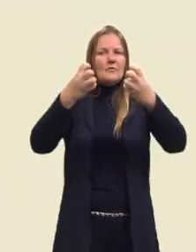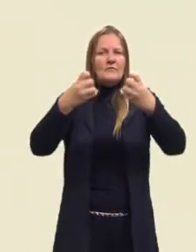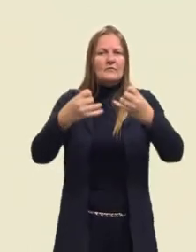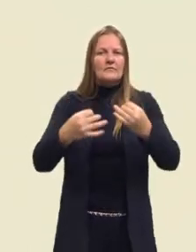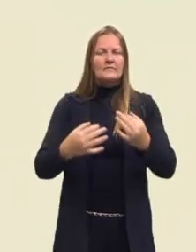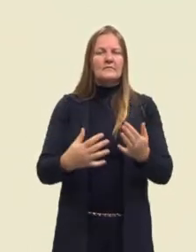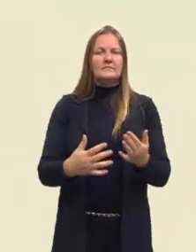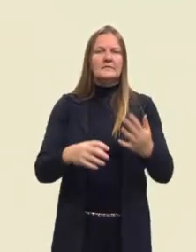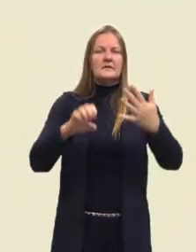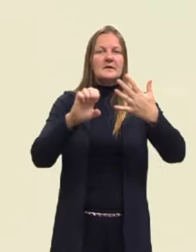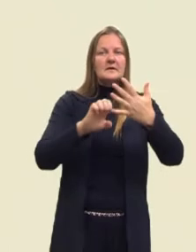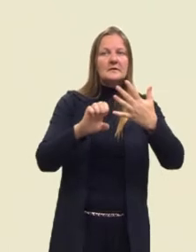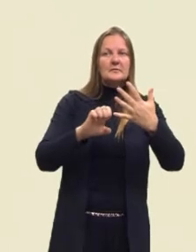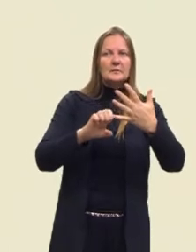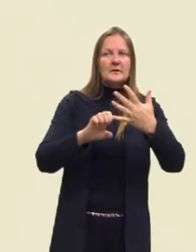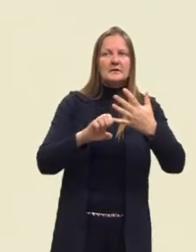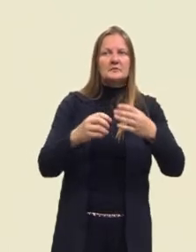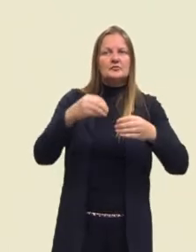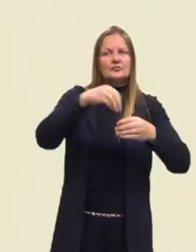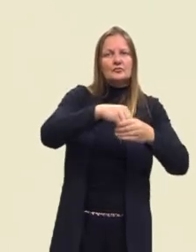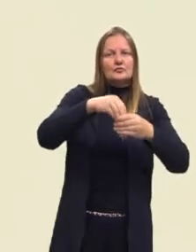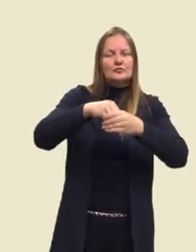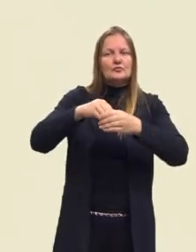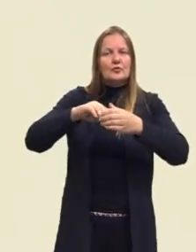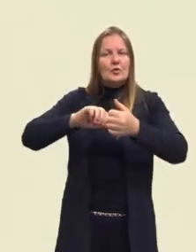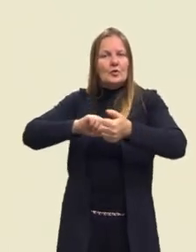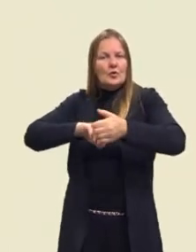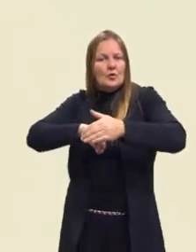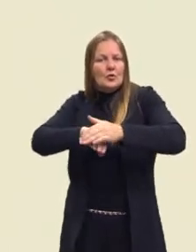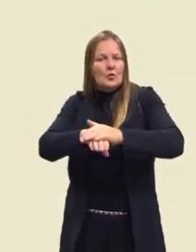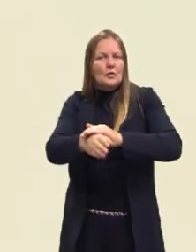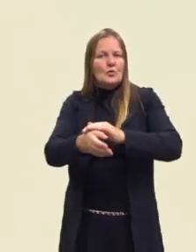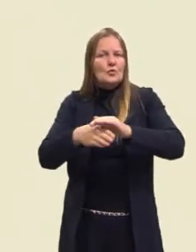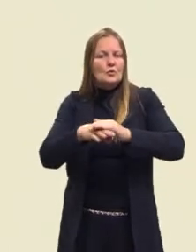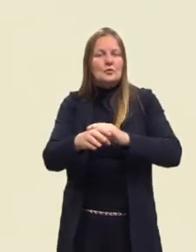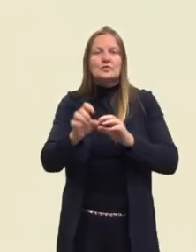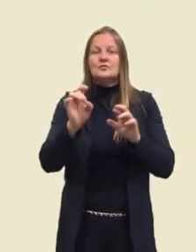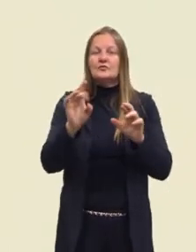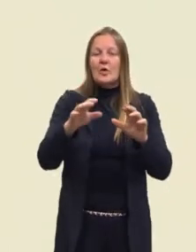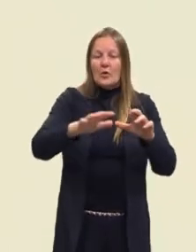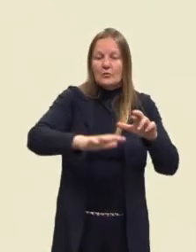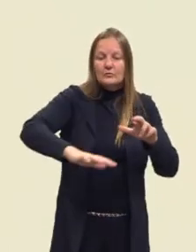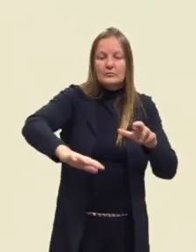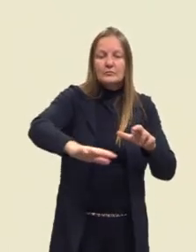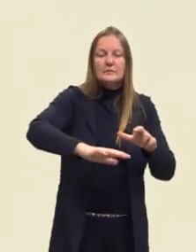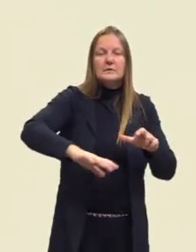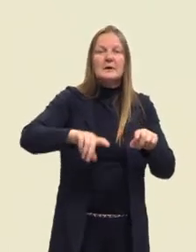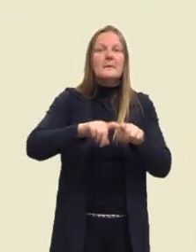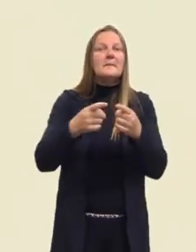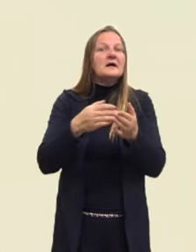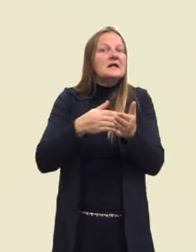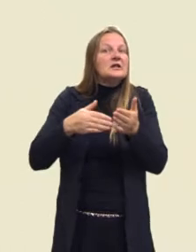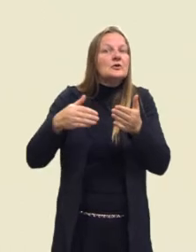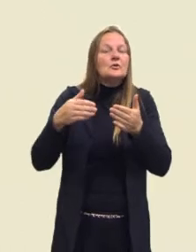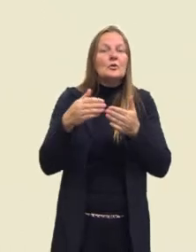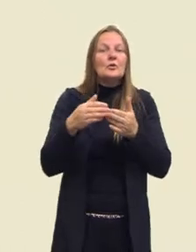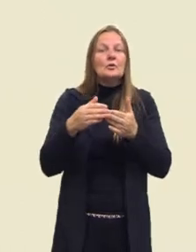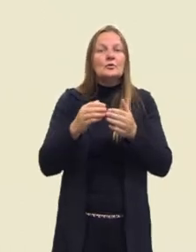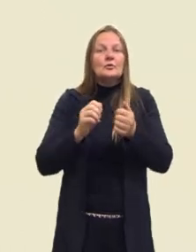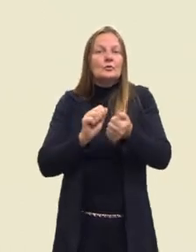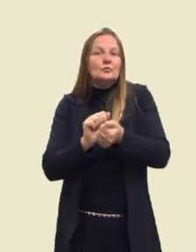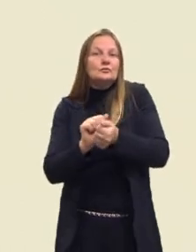então, espécies que atuam e modificam não apenas o meio físico, mas também exercem